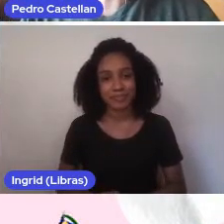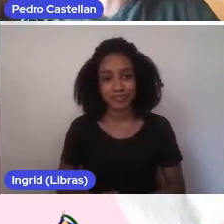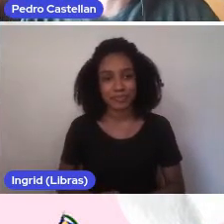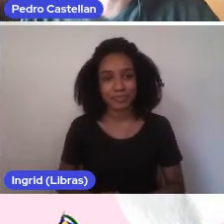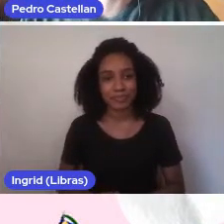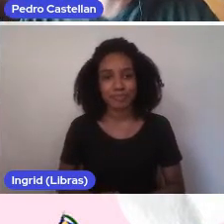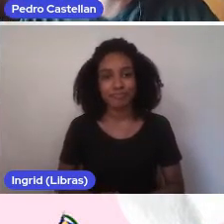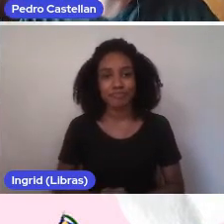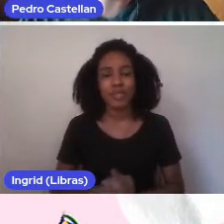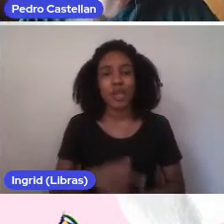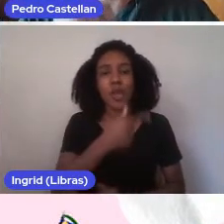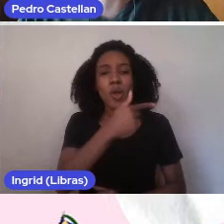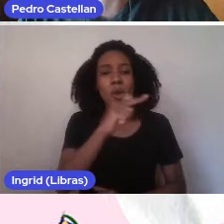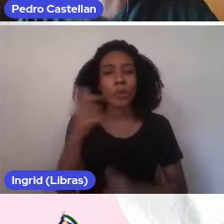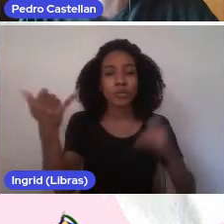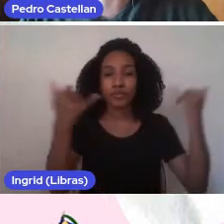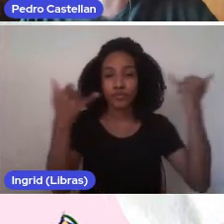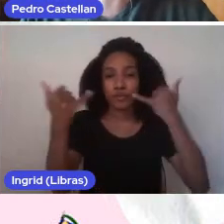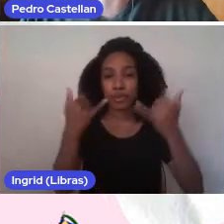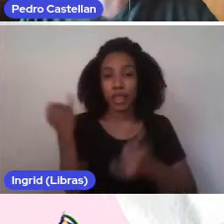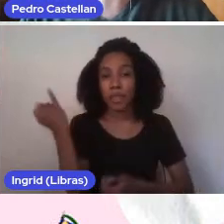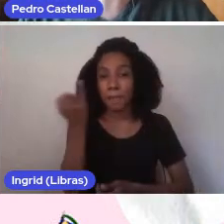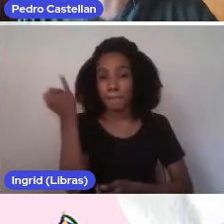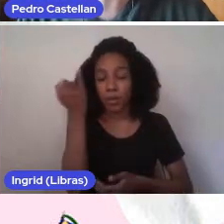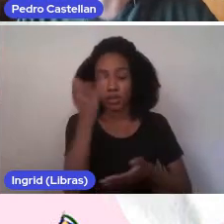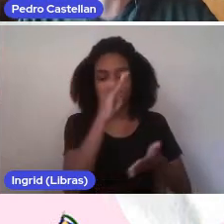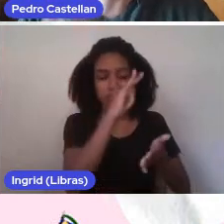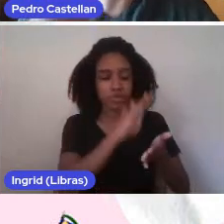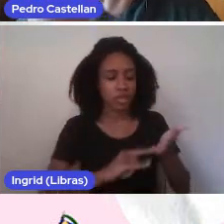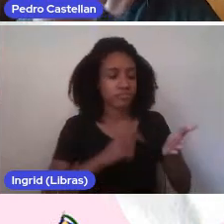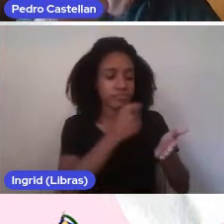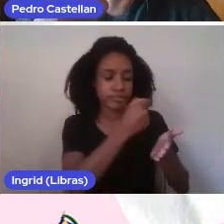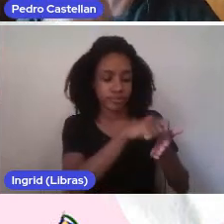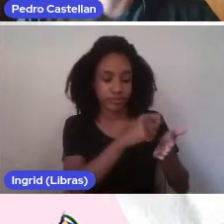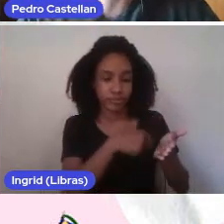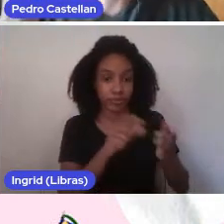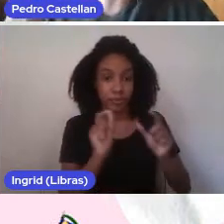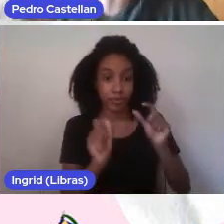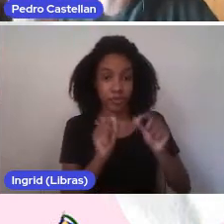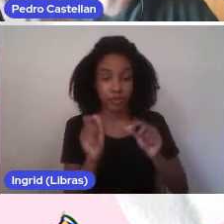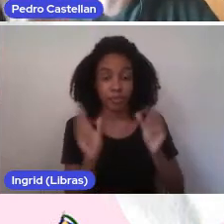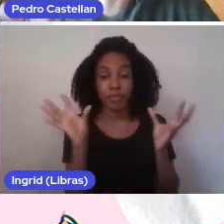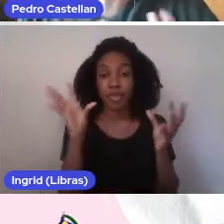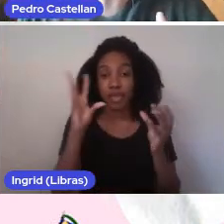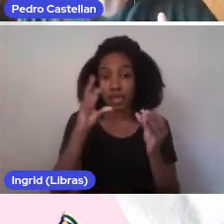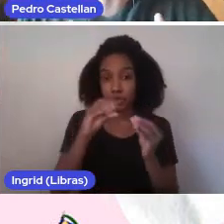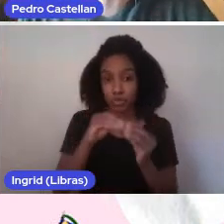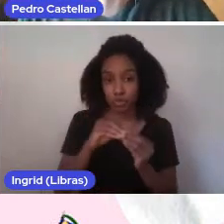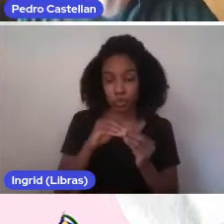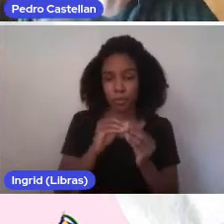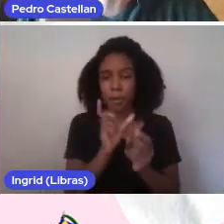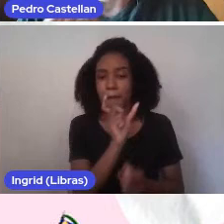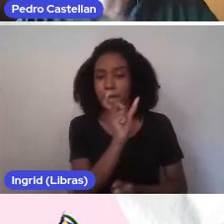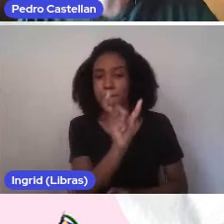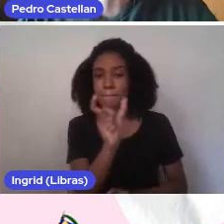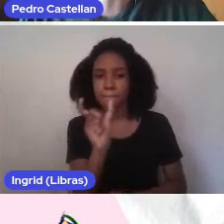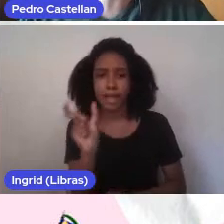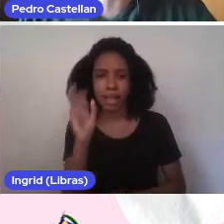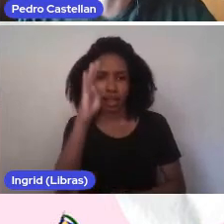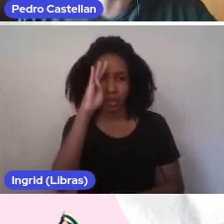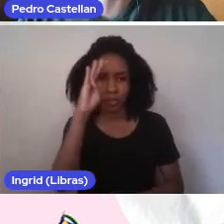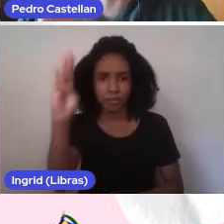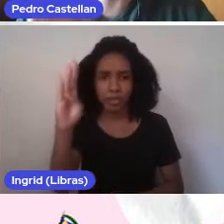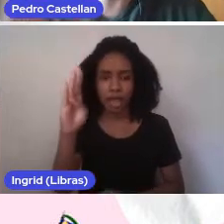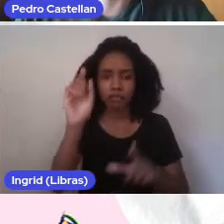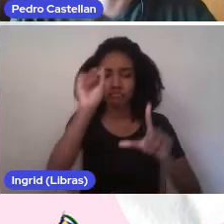Outras informações relevantes a serem preenchidas nesse documento são o resumo, as tags ou palavras-chave e a